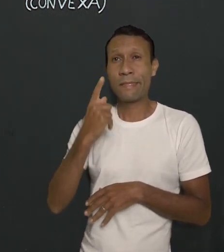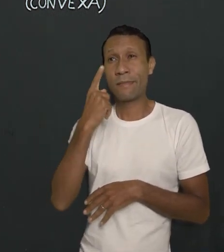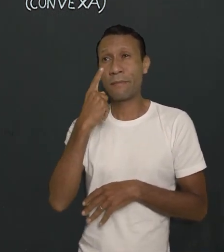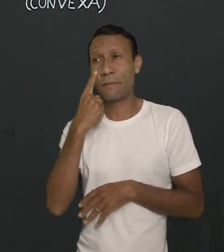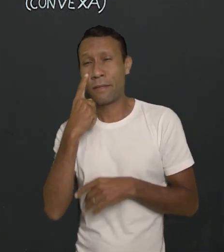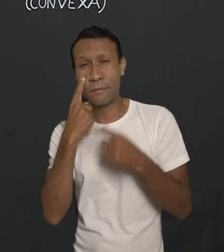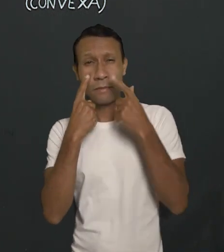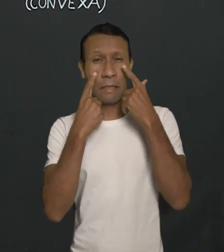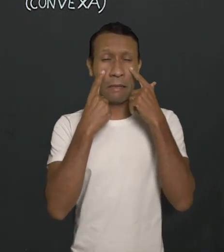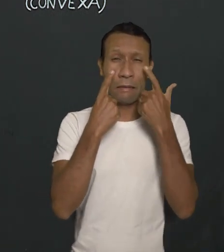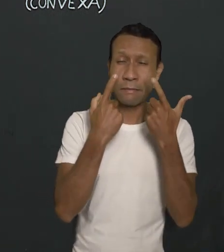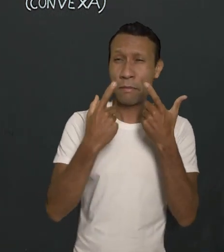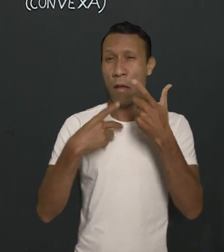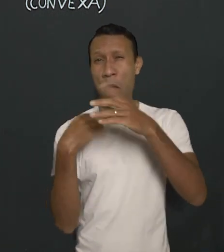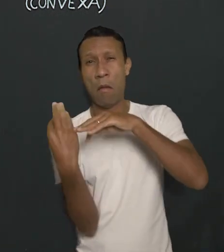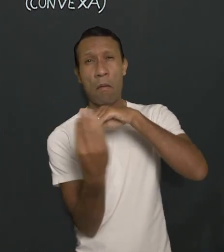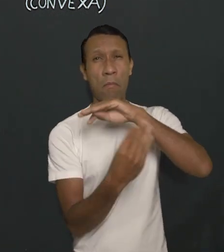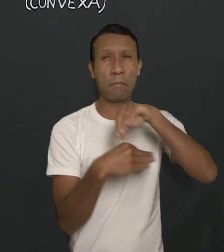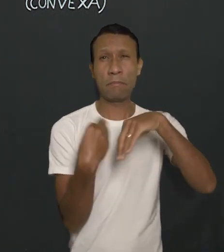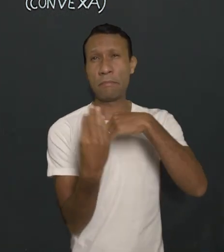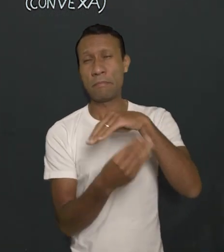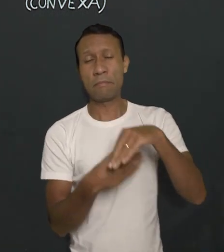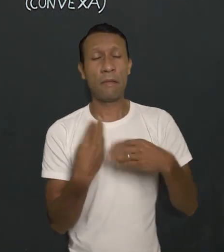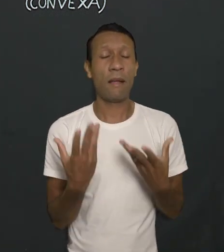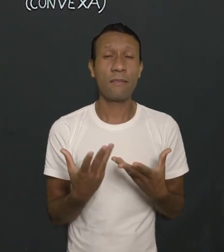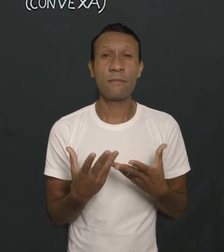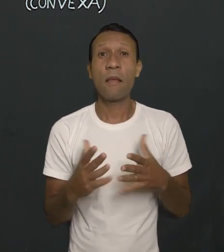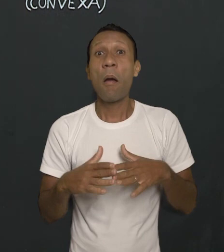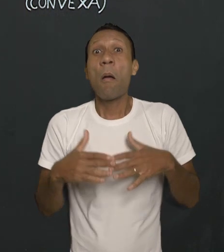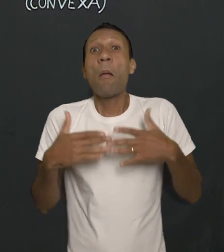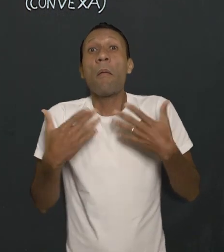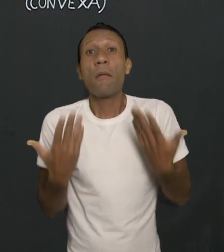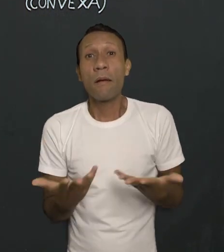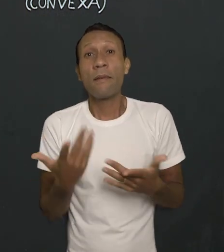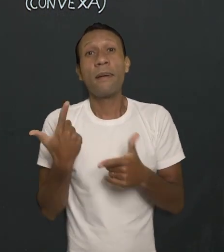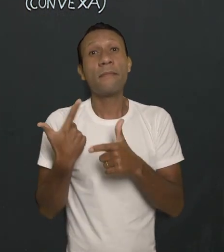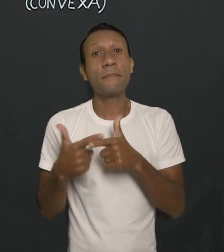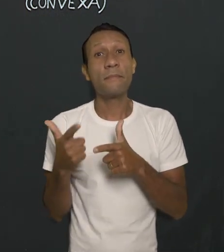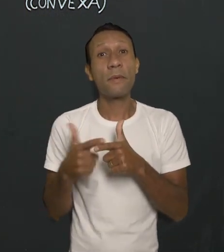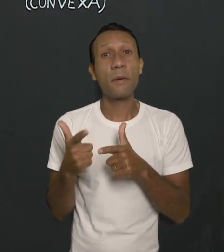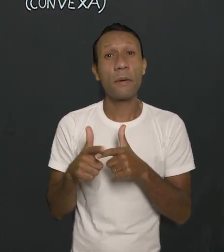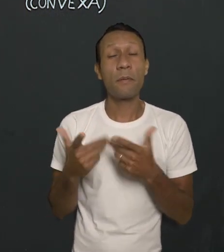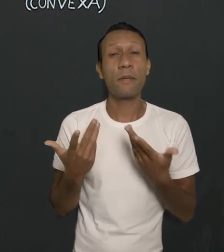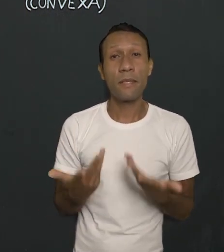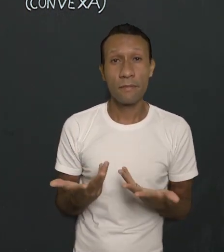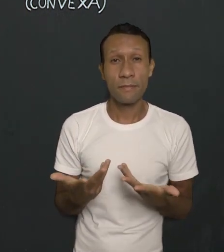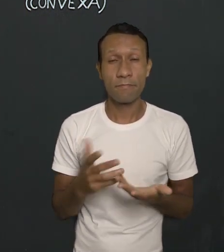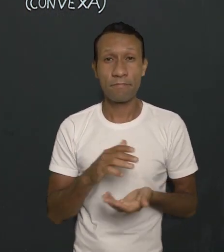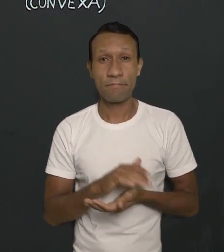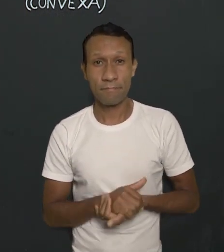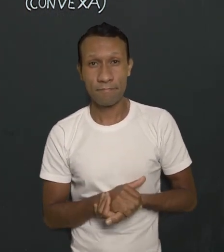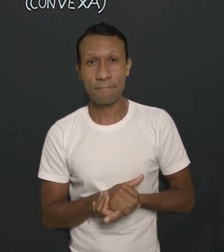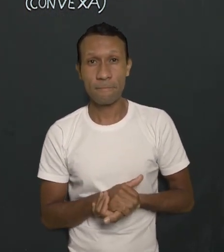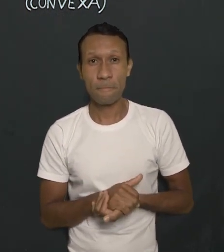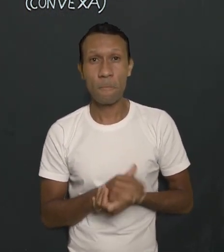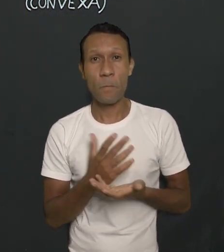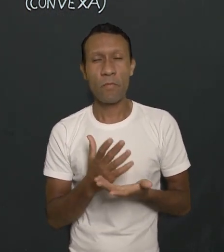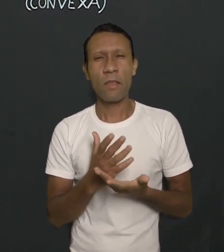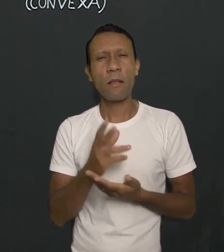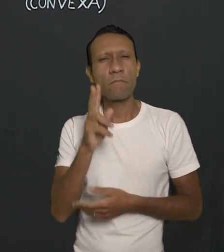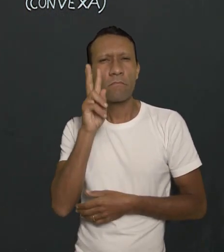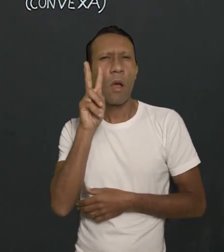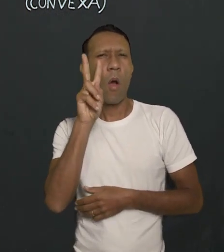tempo. Ele tem astigmatismo com miopia, com hipermetropia. Qual é o problema de quem tem astigmatismo?